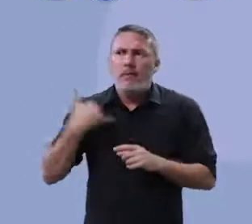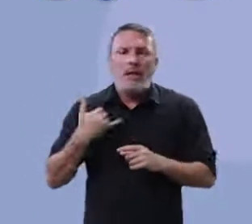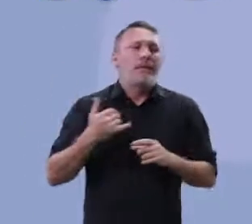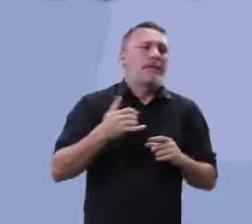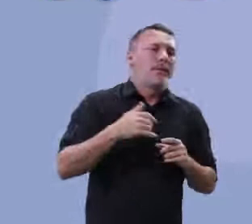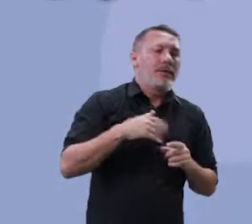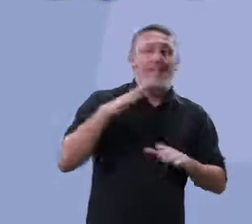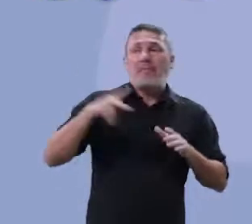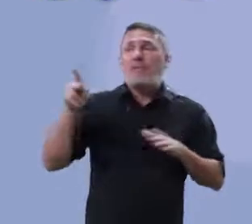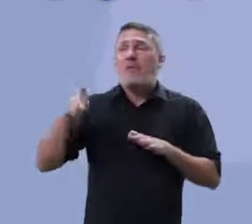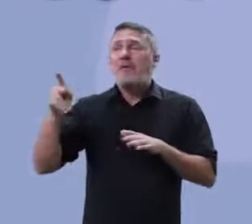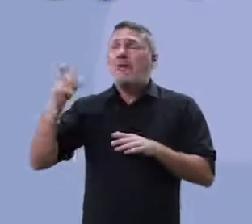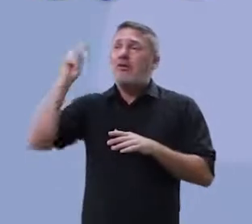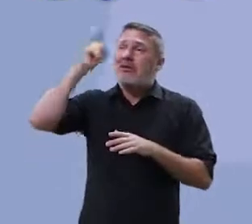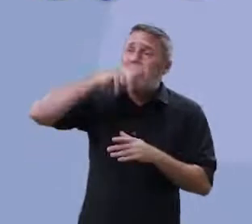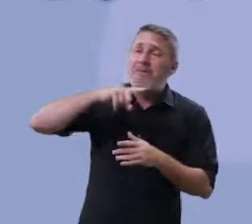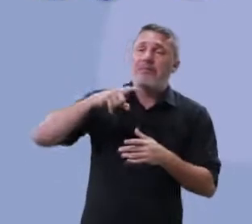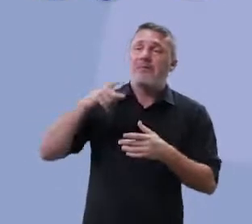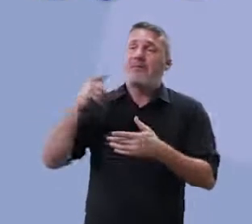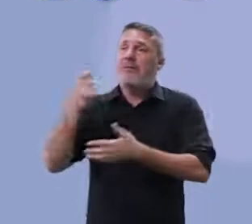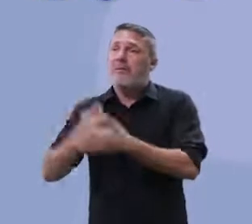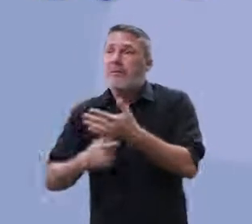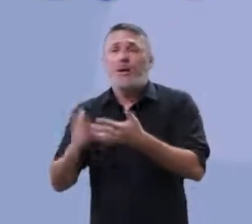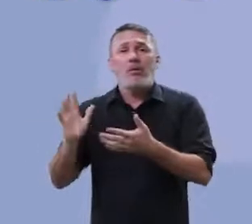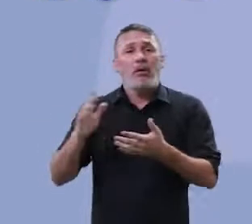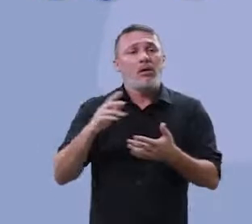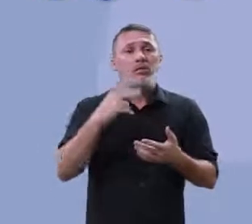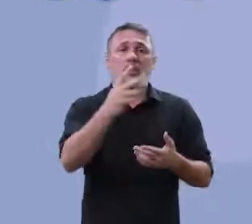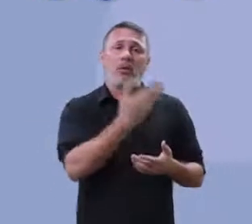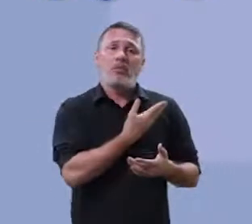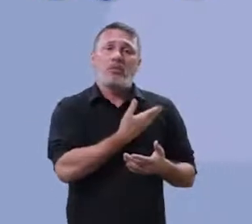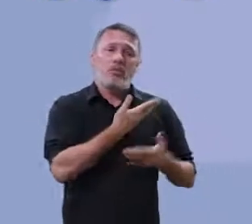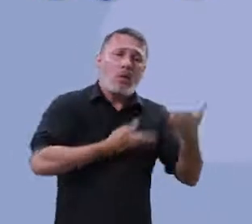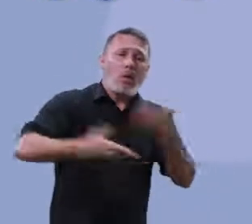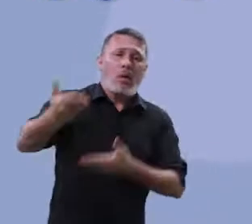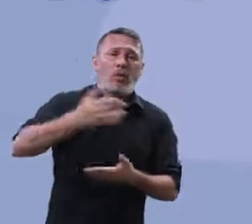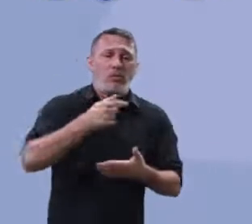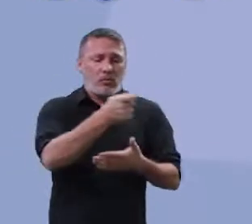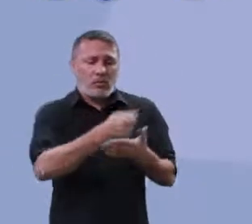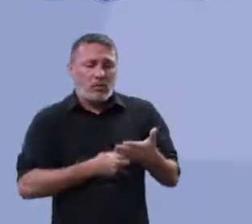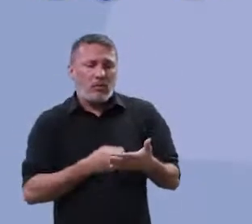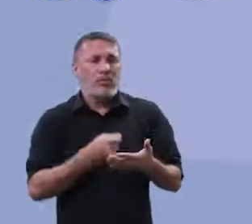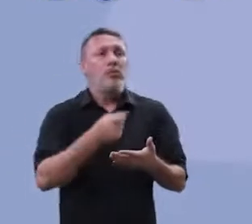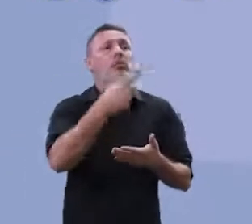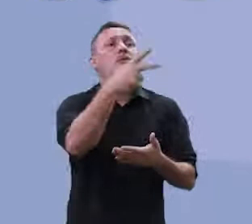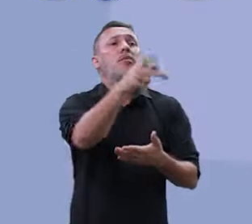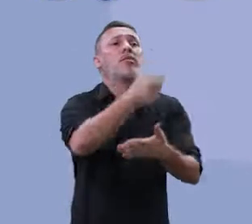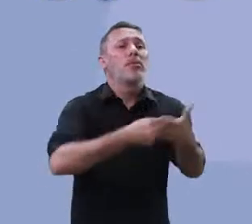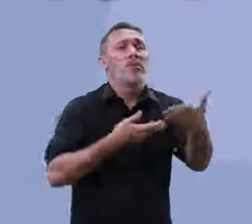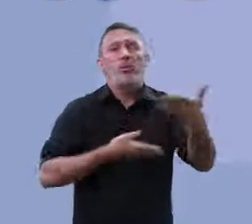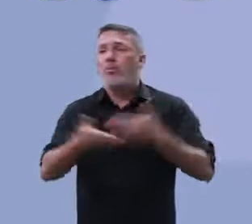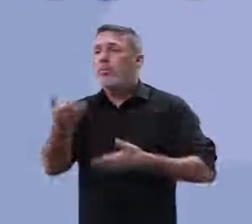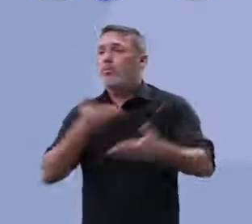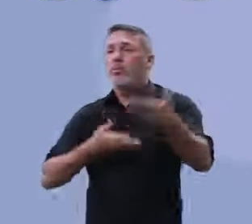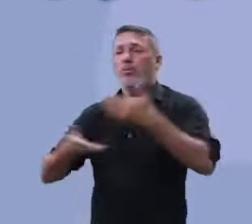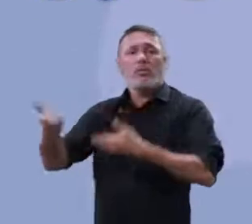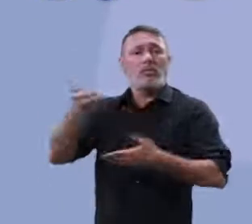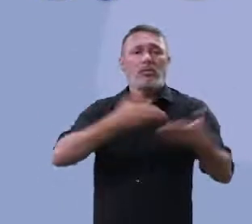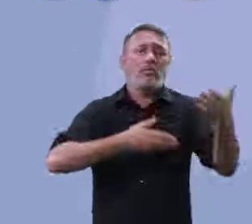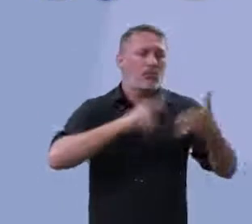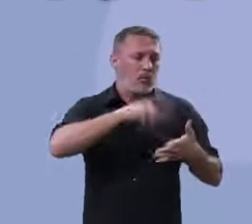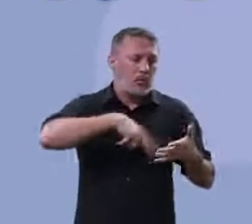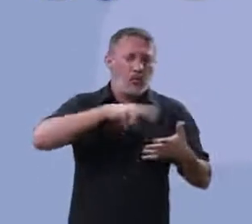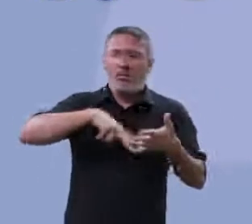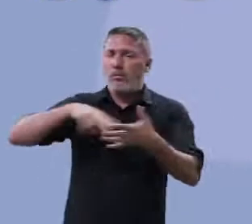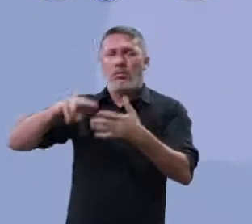tendo condição, meu professor não tem condição de corrigir todas as redações. Troca as redações dos seus amigos. Lembra que nós falamos no início? Escreve uma